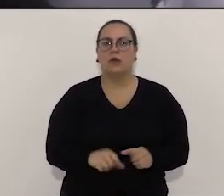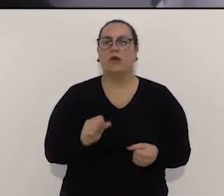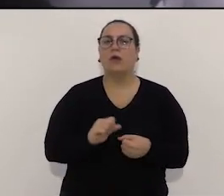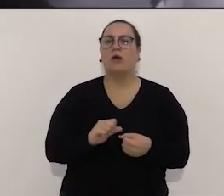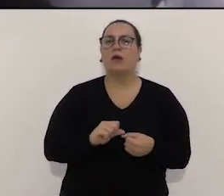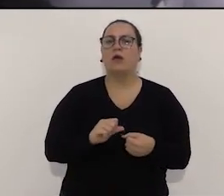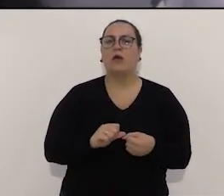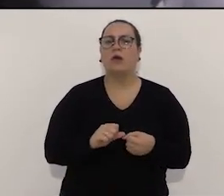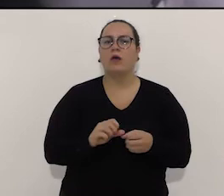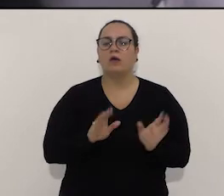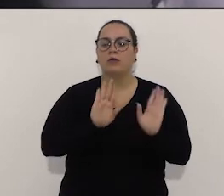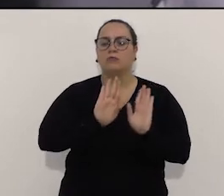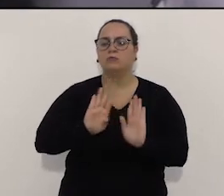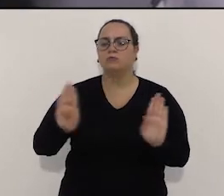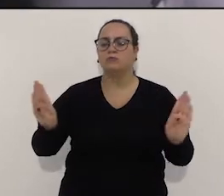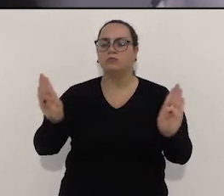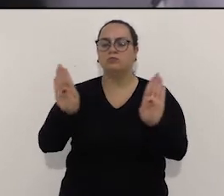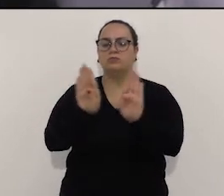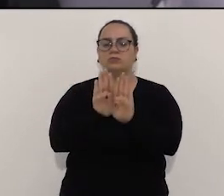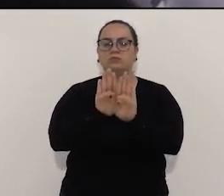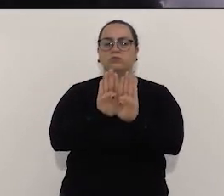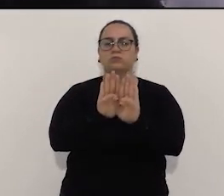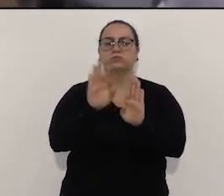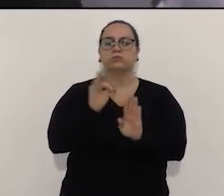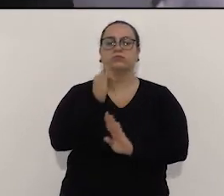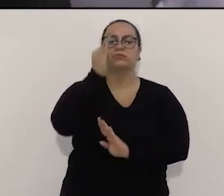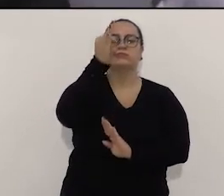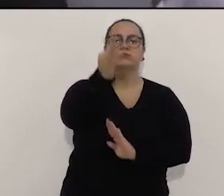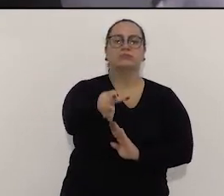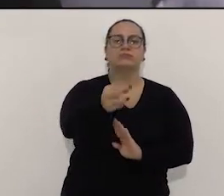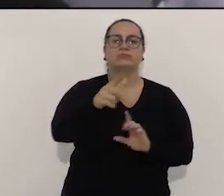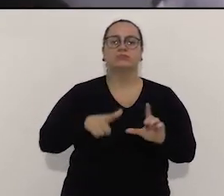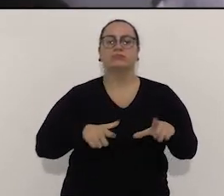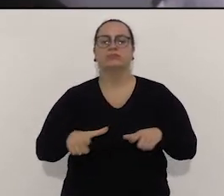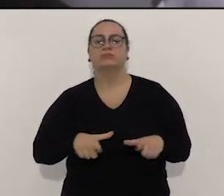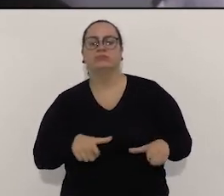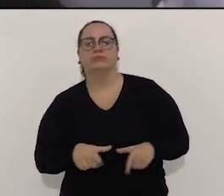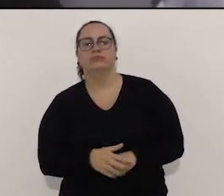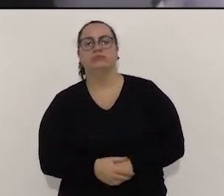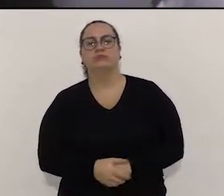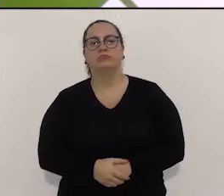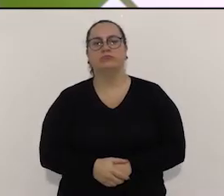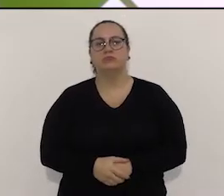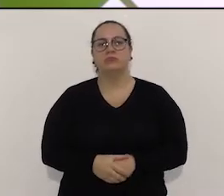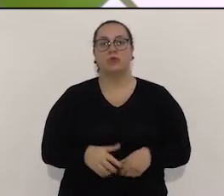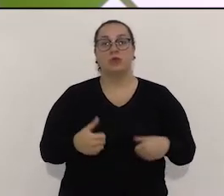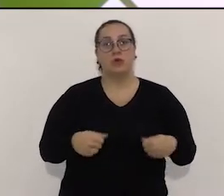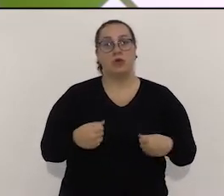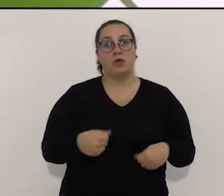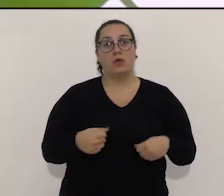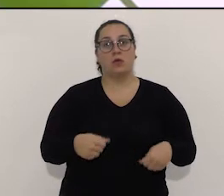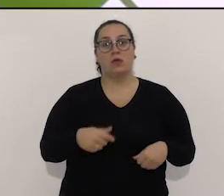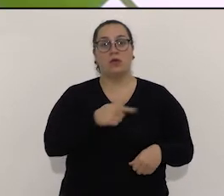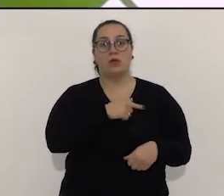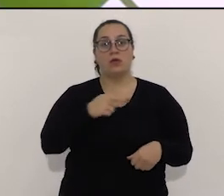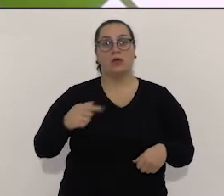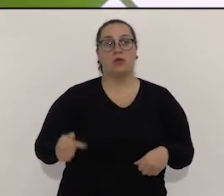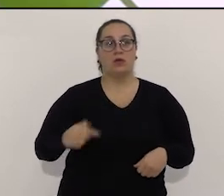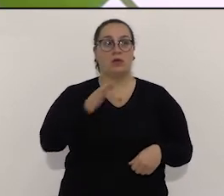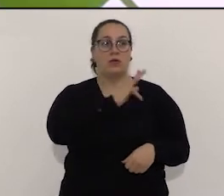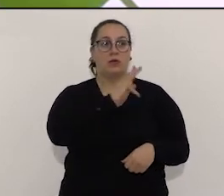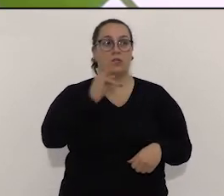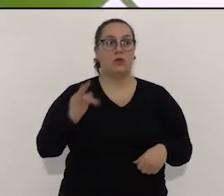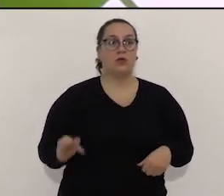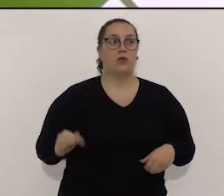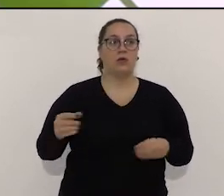fazer para evitar o futuro fechamento dessas empresas. Precisa ter apoio do governo federal e